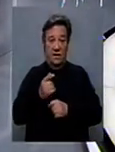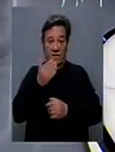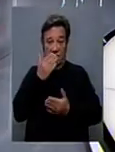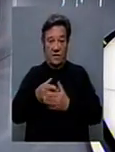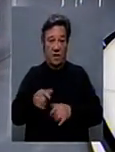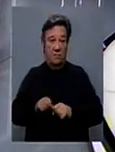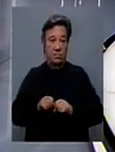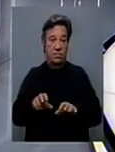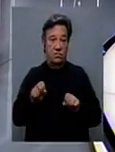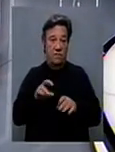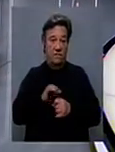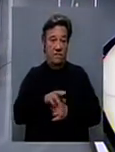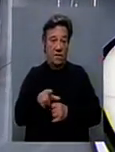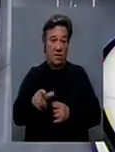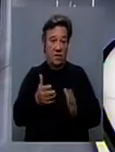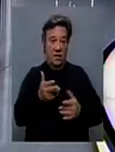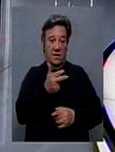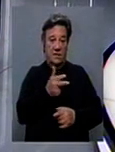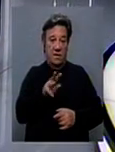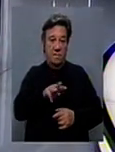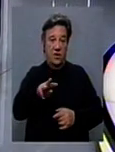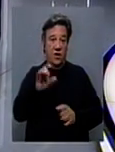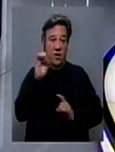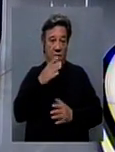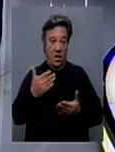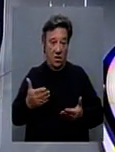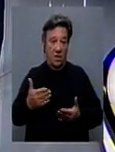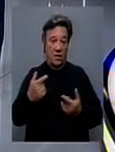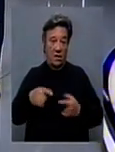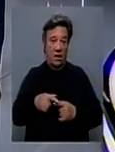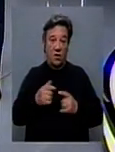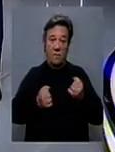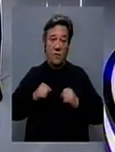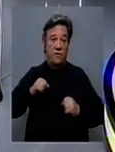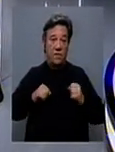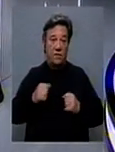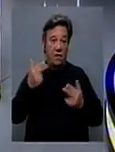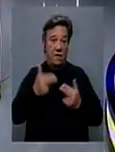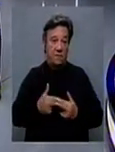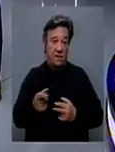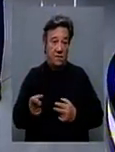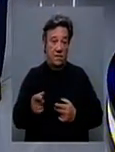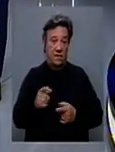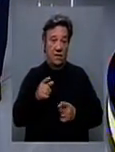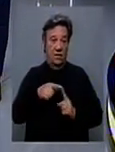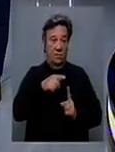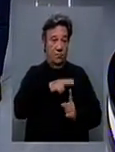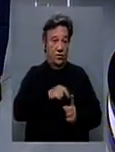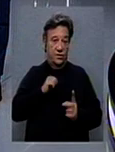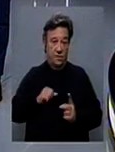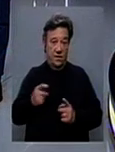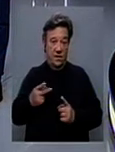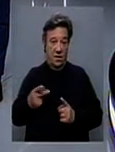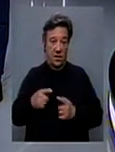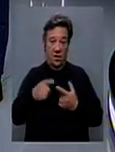deste novo coronavírus. Cerca de 100 milhões de europeus têm agora os movimentos limitados entre Portugal e Espanha.